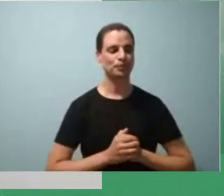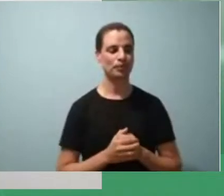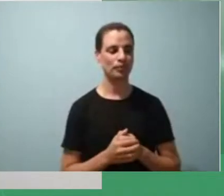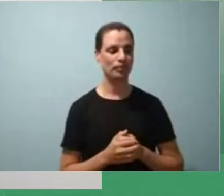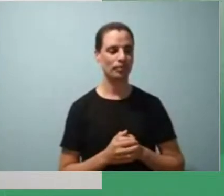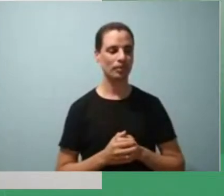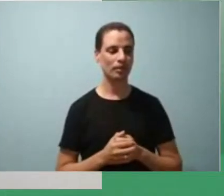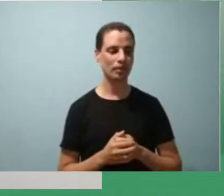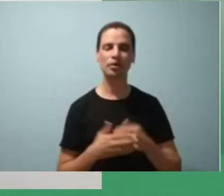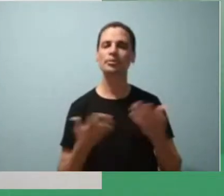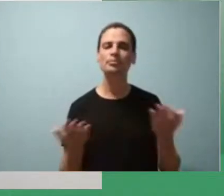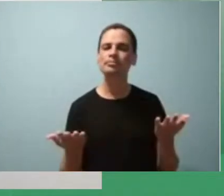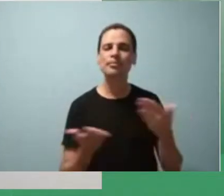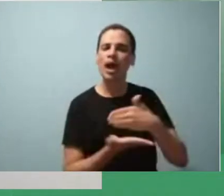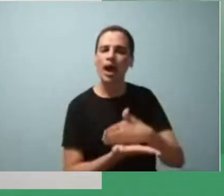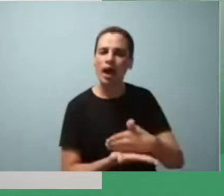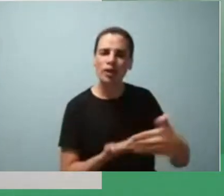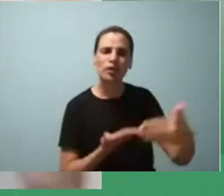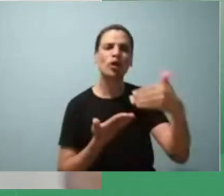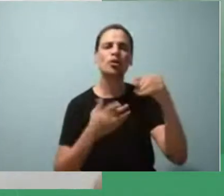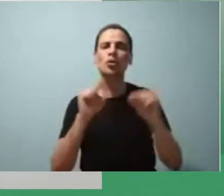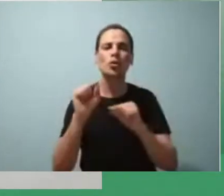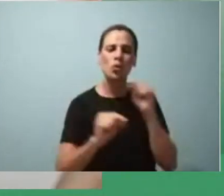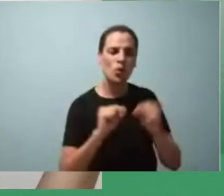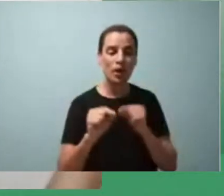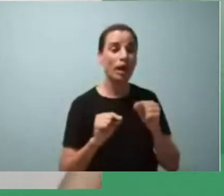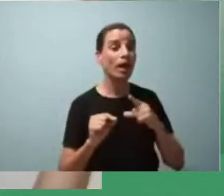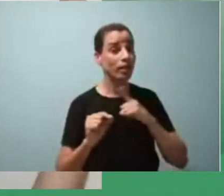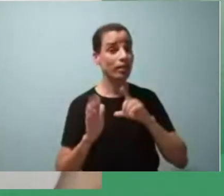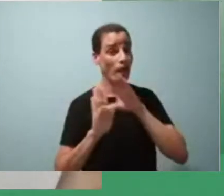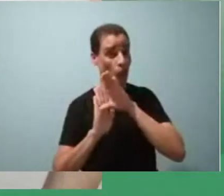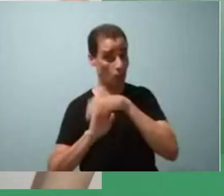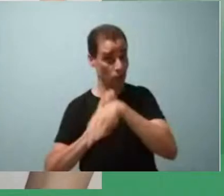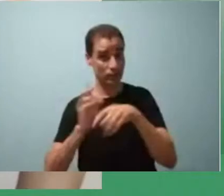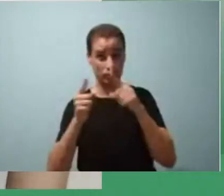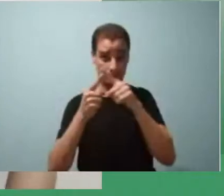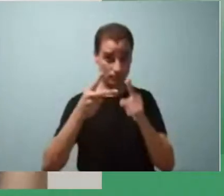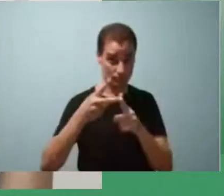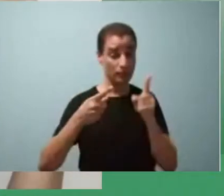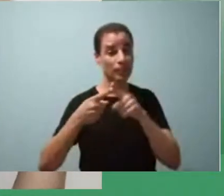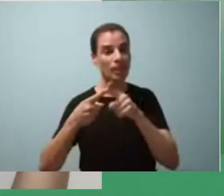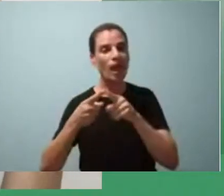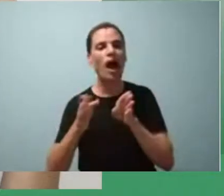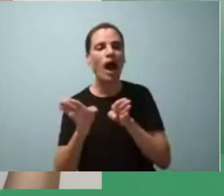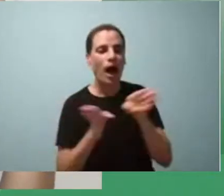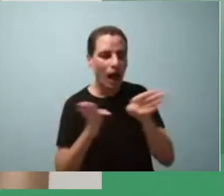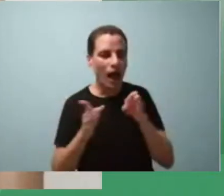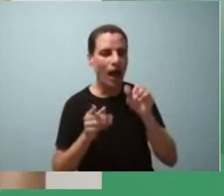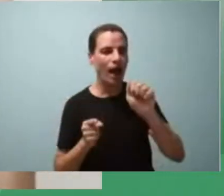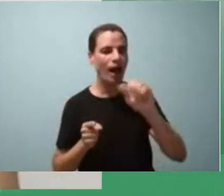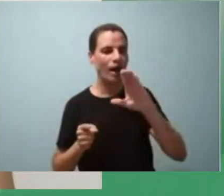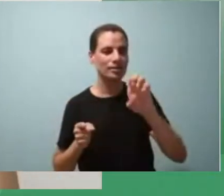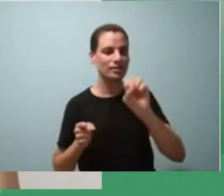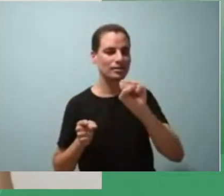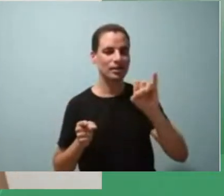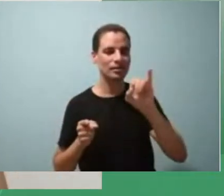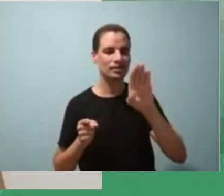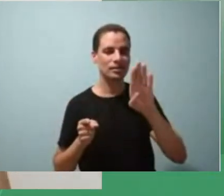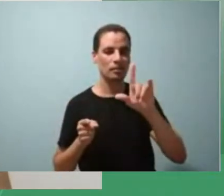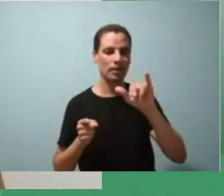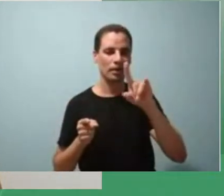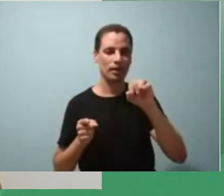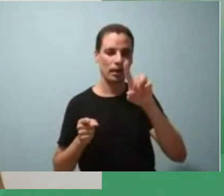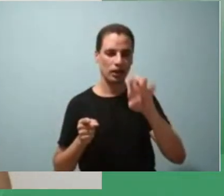Para introduzir esse conteúdo, nós trouxemos dois conceitos de acessibilidade, que ele agora vai além da questão de